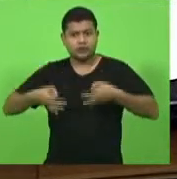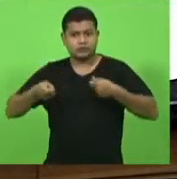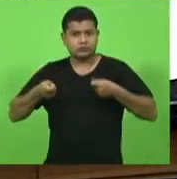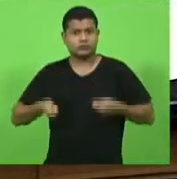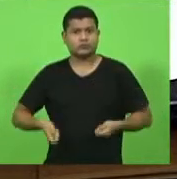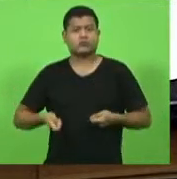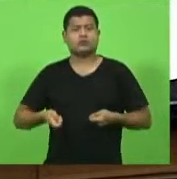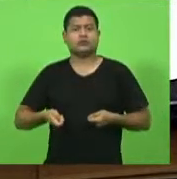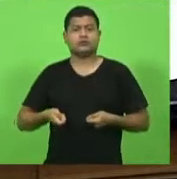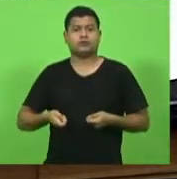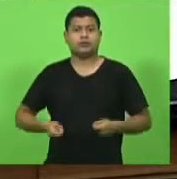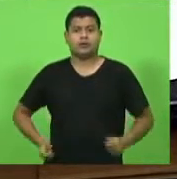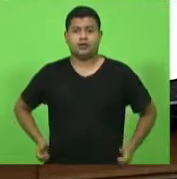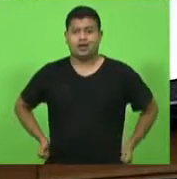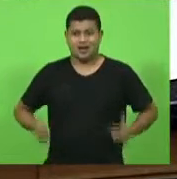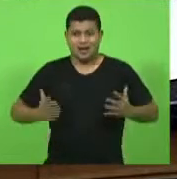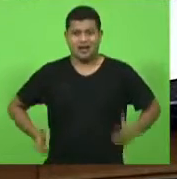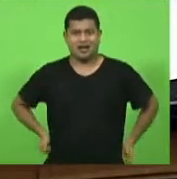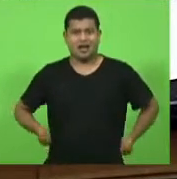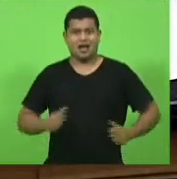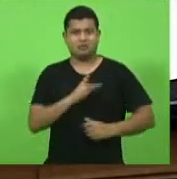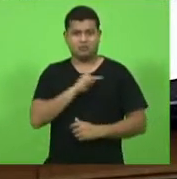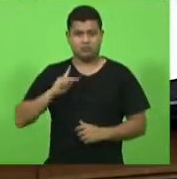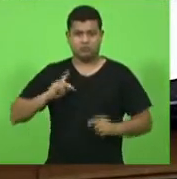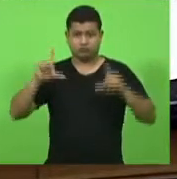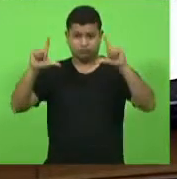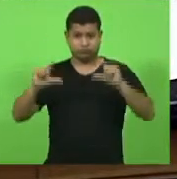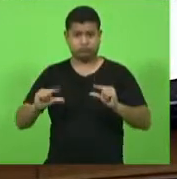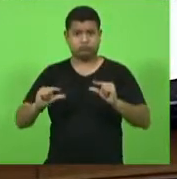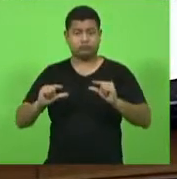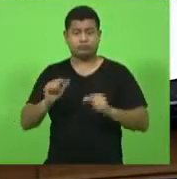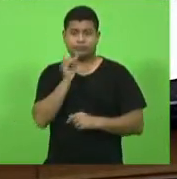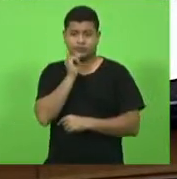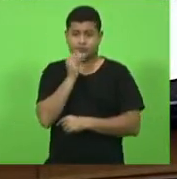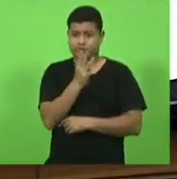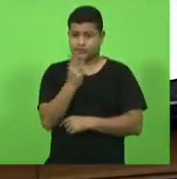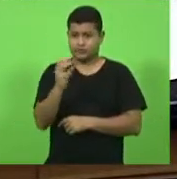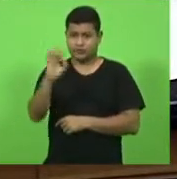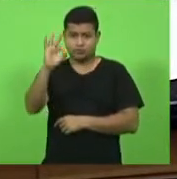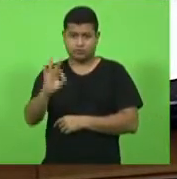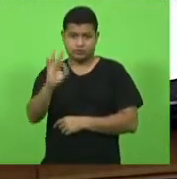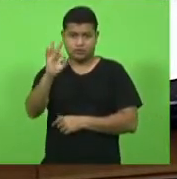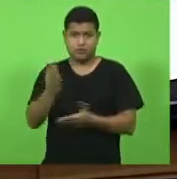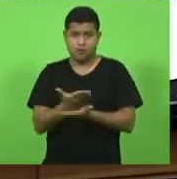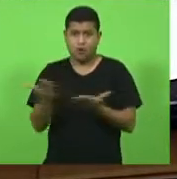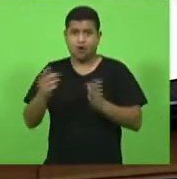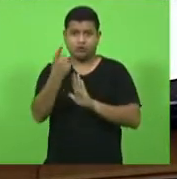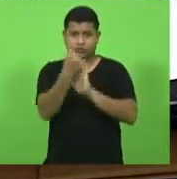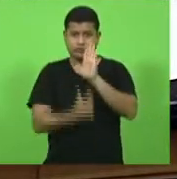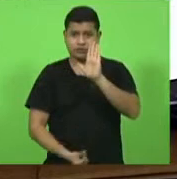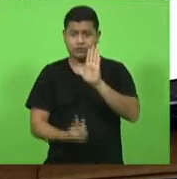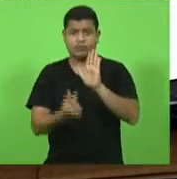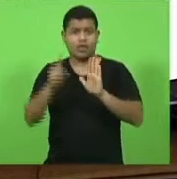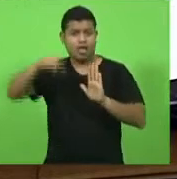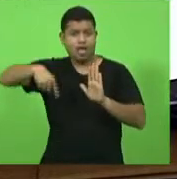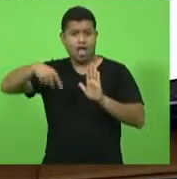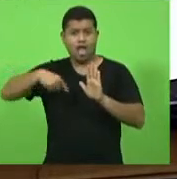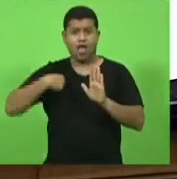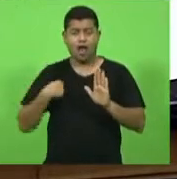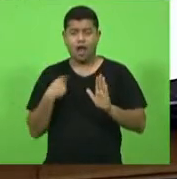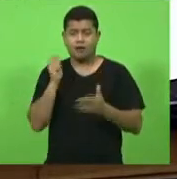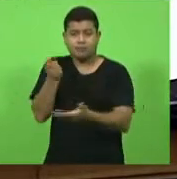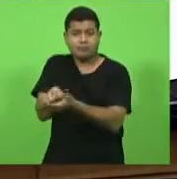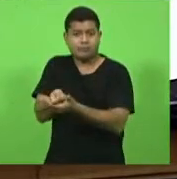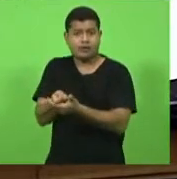redução de despesa pública e hoje 30% do nosso orçamento é destinado apenas a cobrir